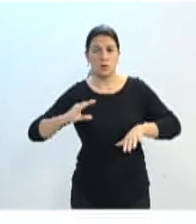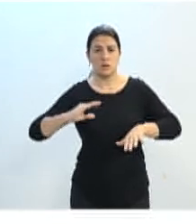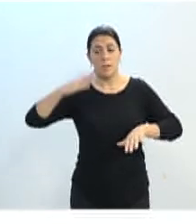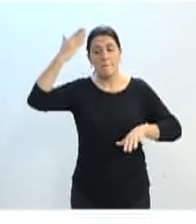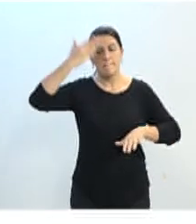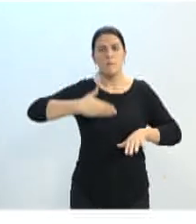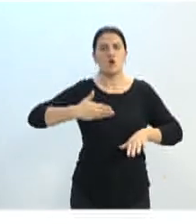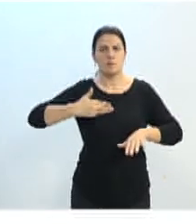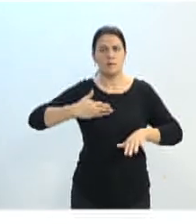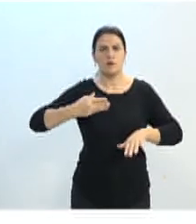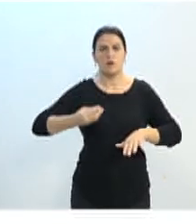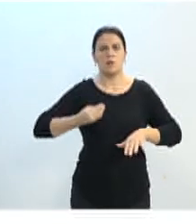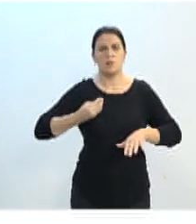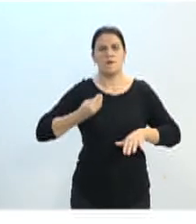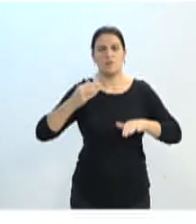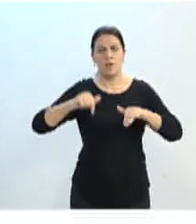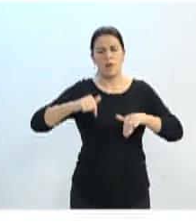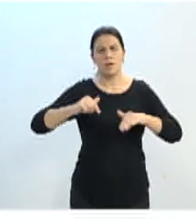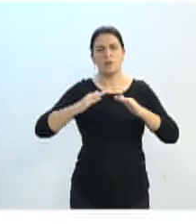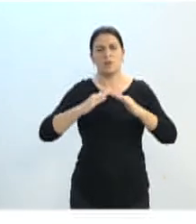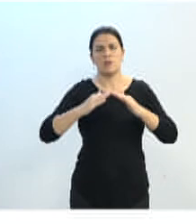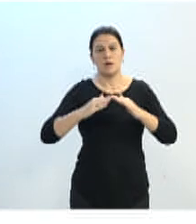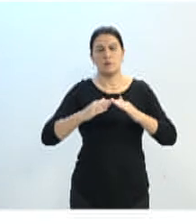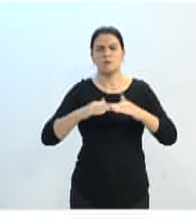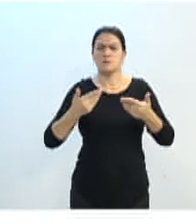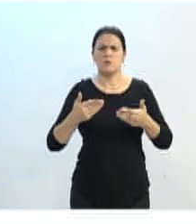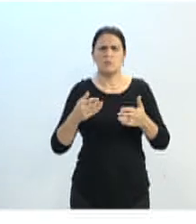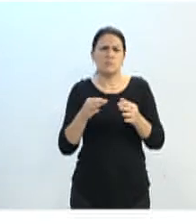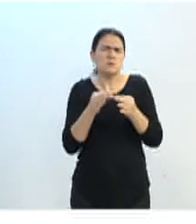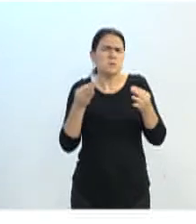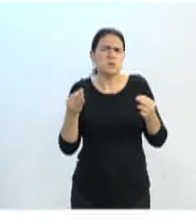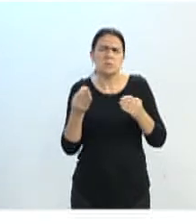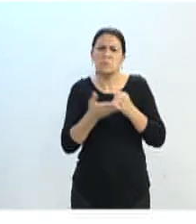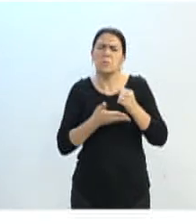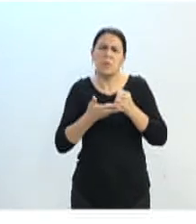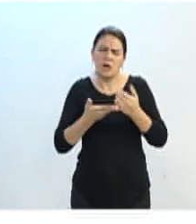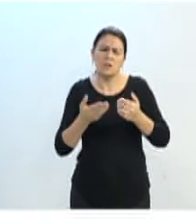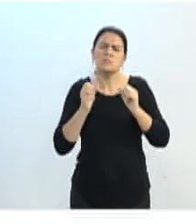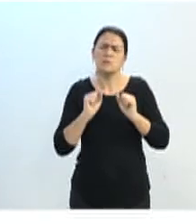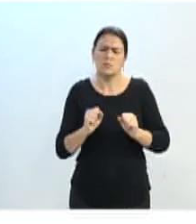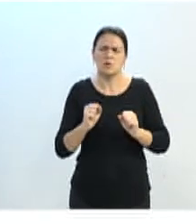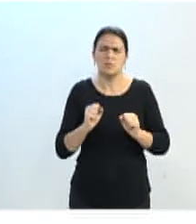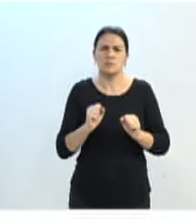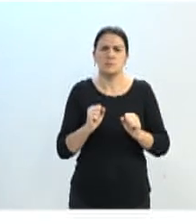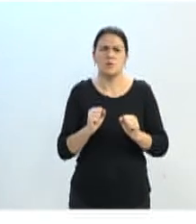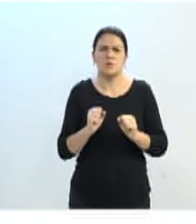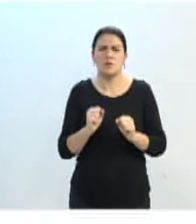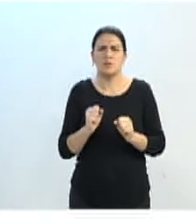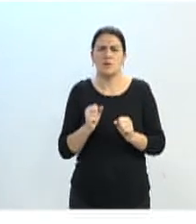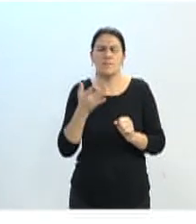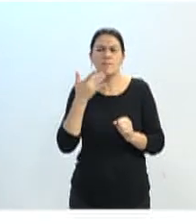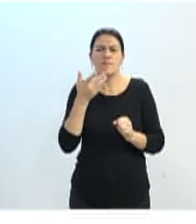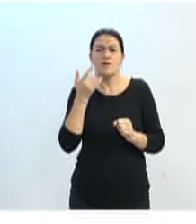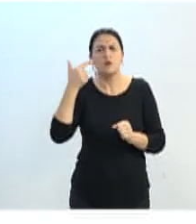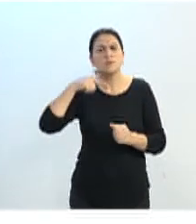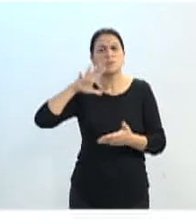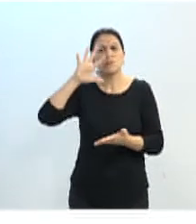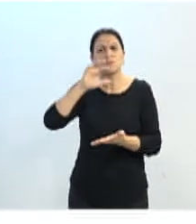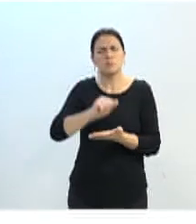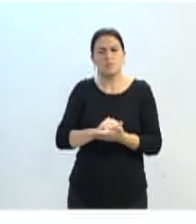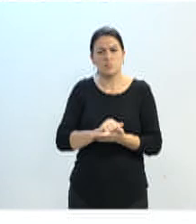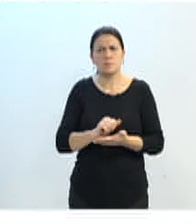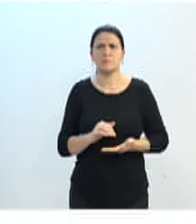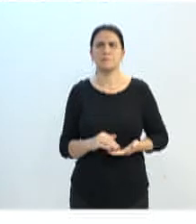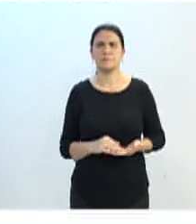residência em Santa Catarina. Então, são requisitos básicos, simples, e creio que não seja um problema de serem